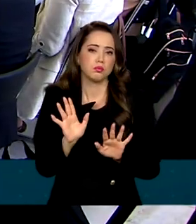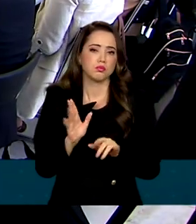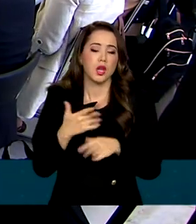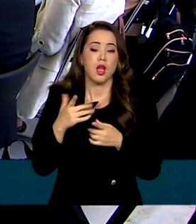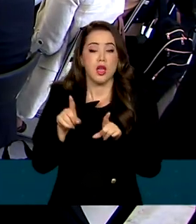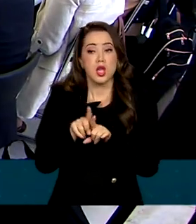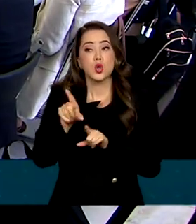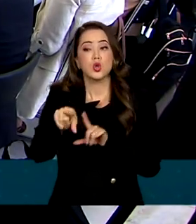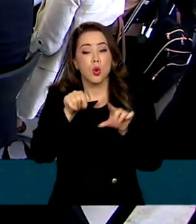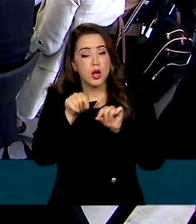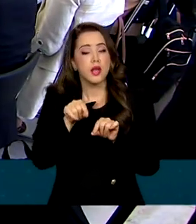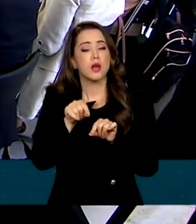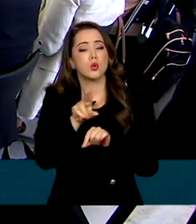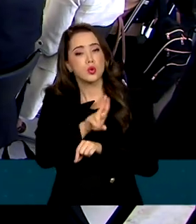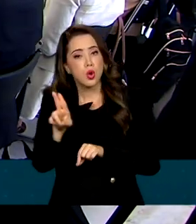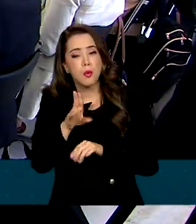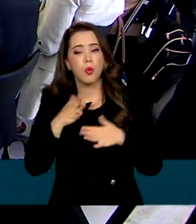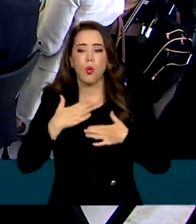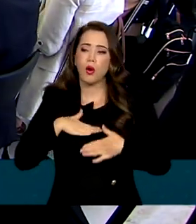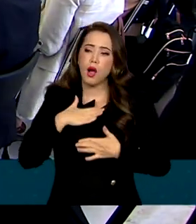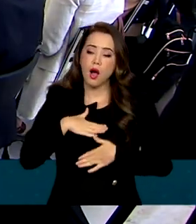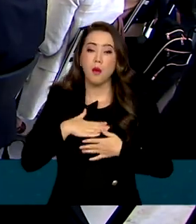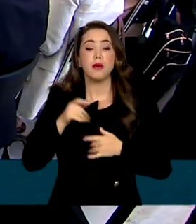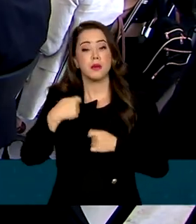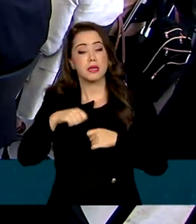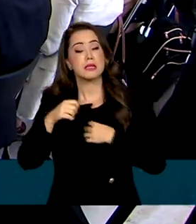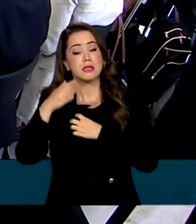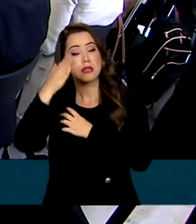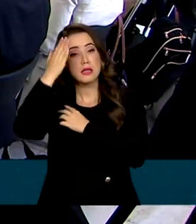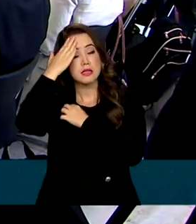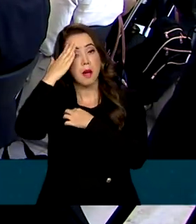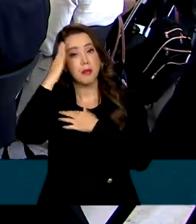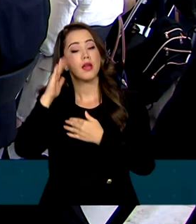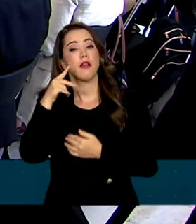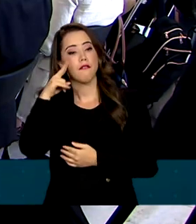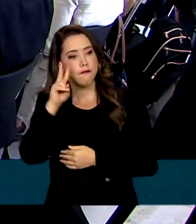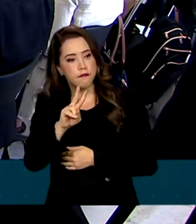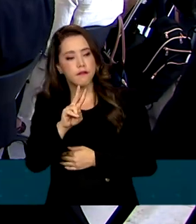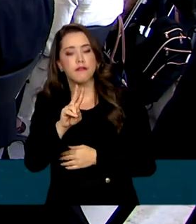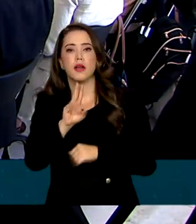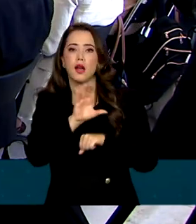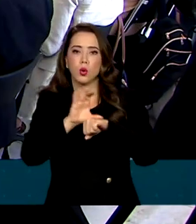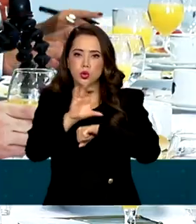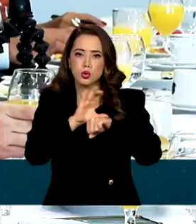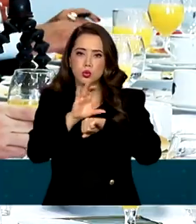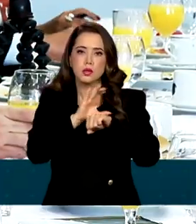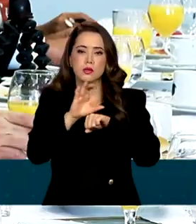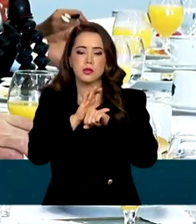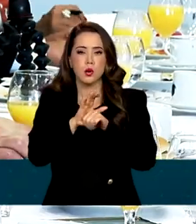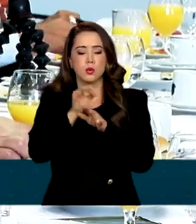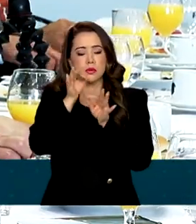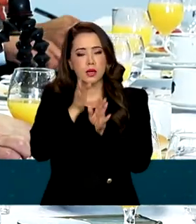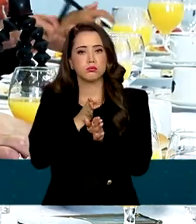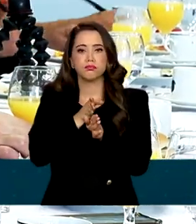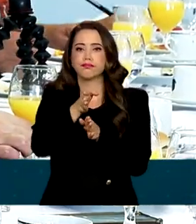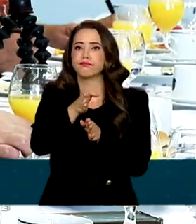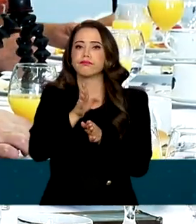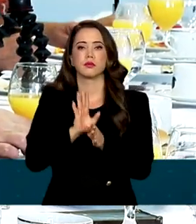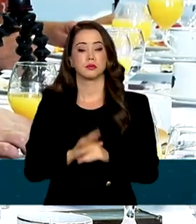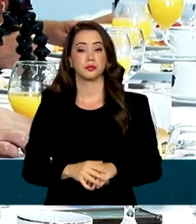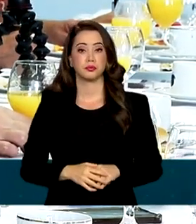esses nomes precisam saber interpretar a Constituição com imparcialidade. Quanto à